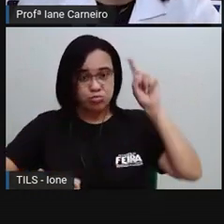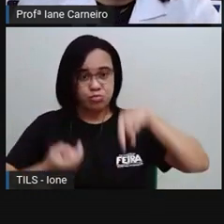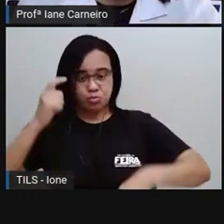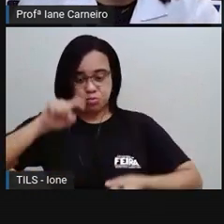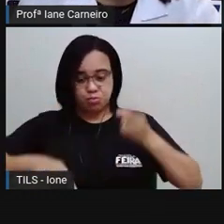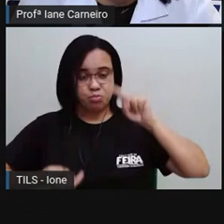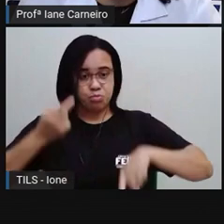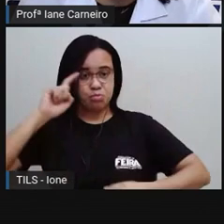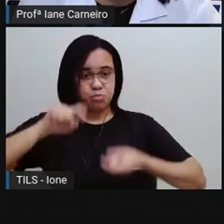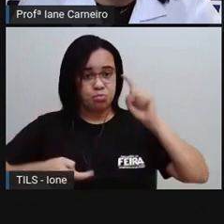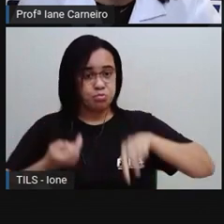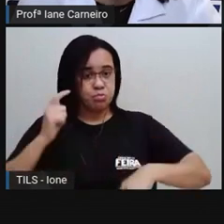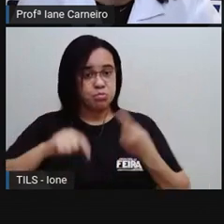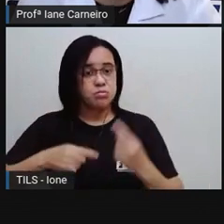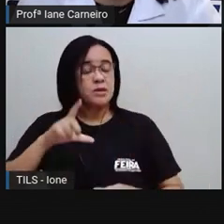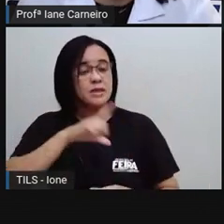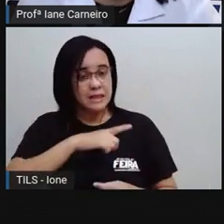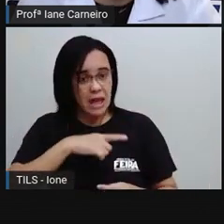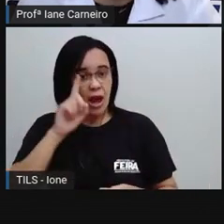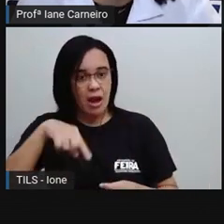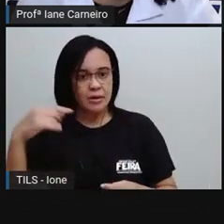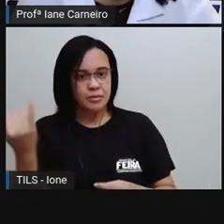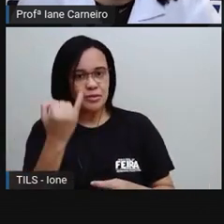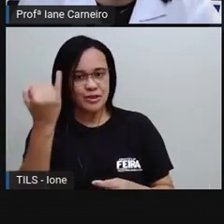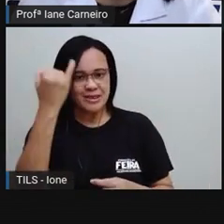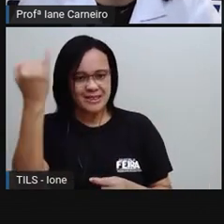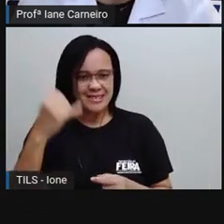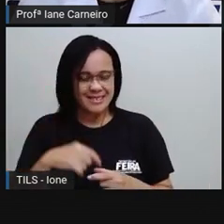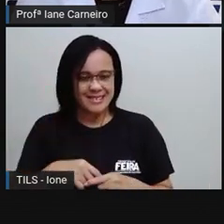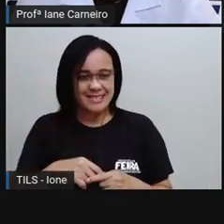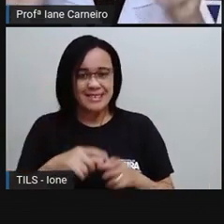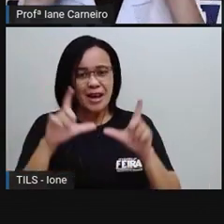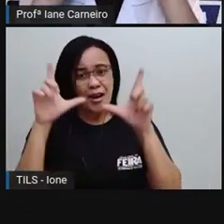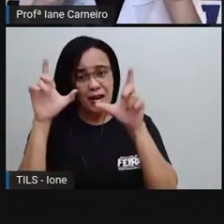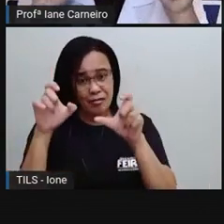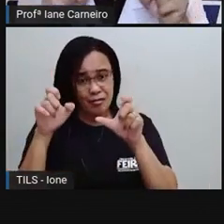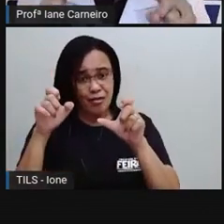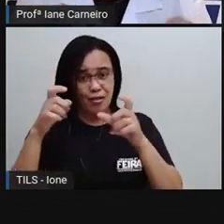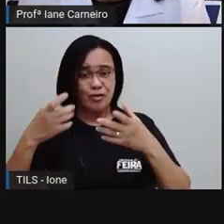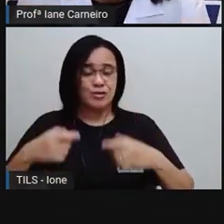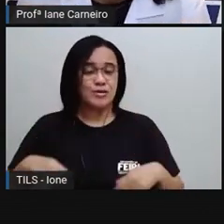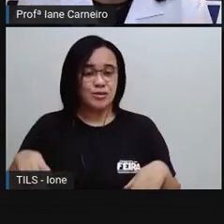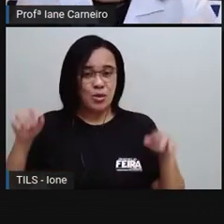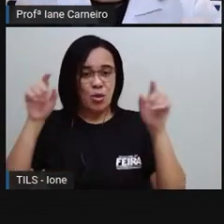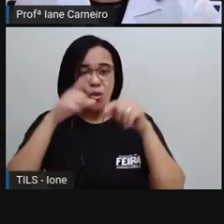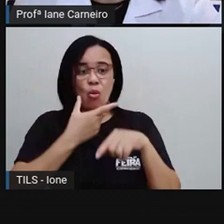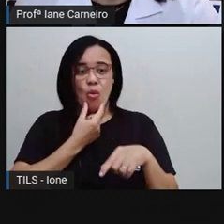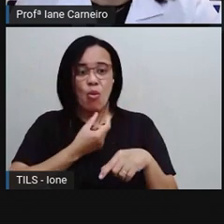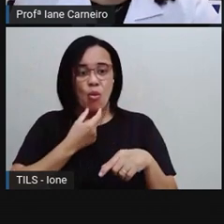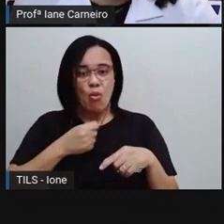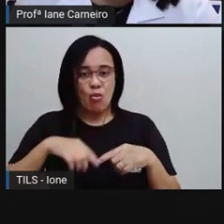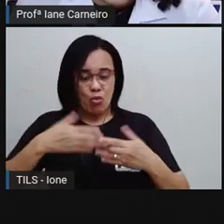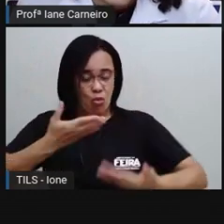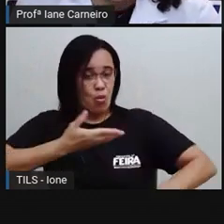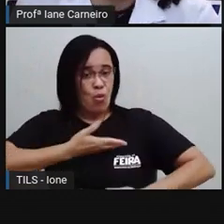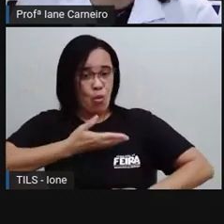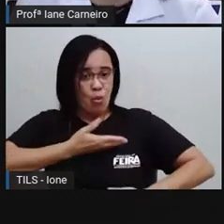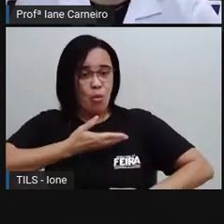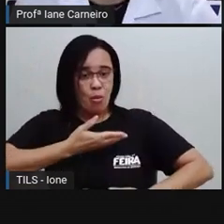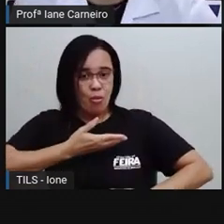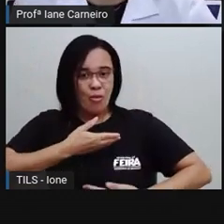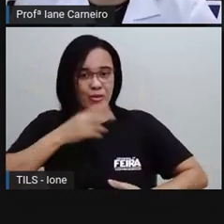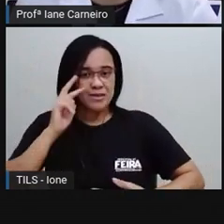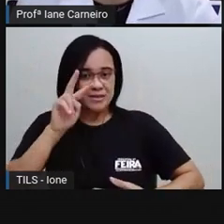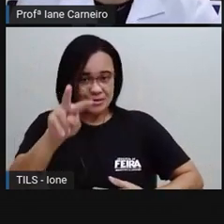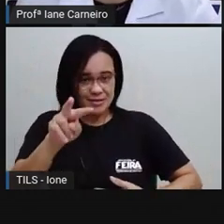A Pró trouxe aqui essa imagem, ó... De um desenho, né? De uma silhueta. De um desenho de um corpo, né? De um